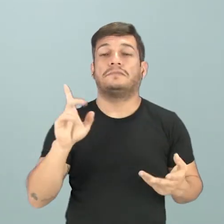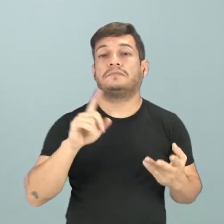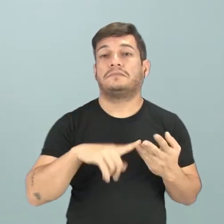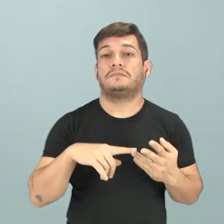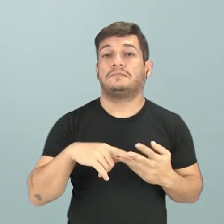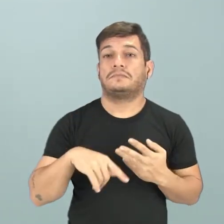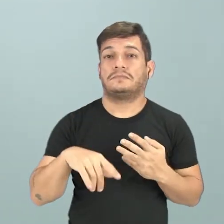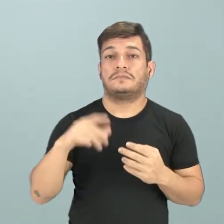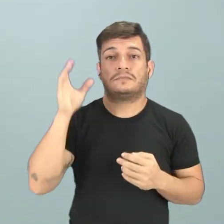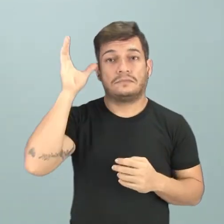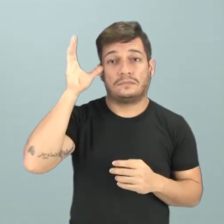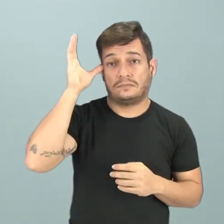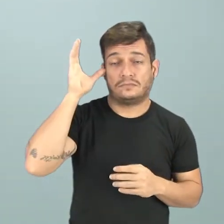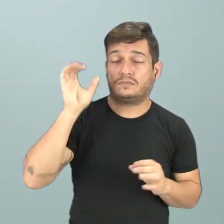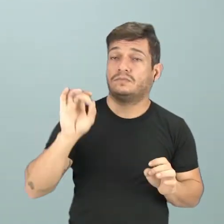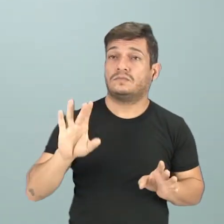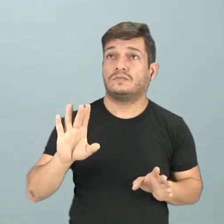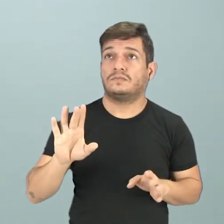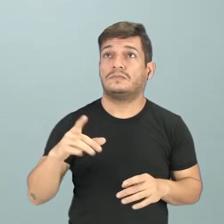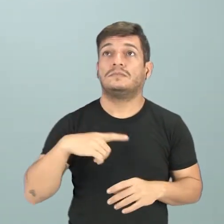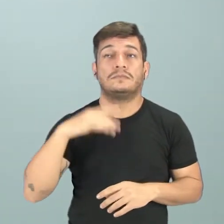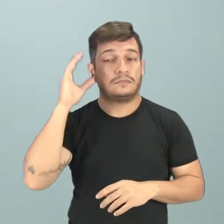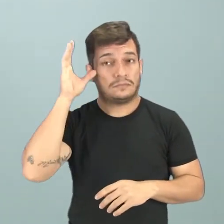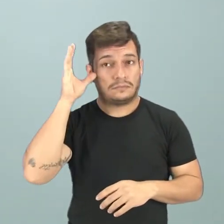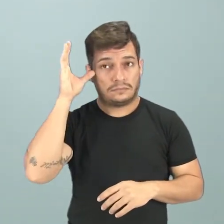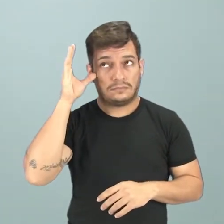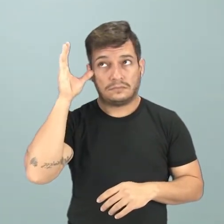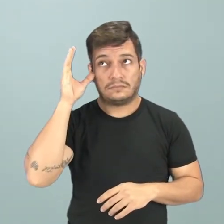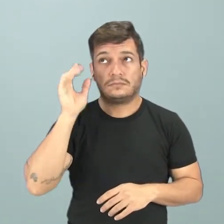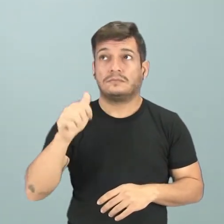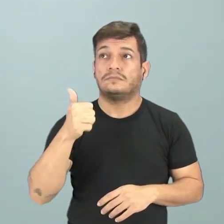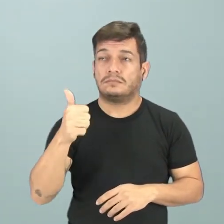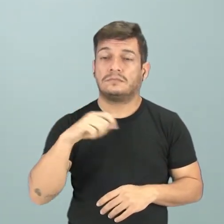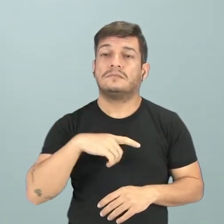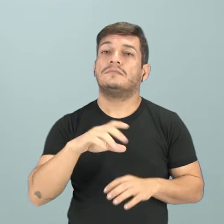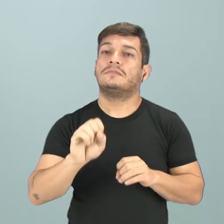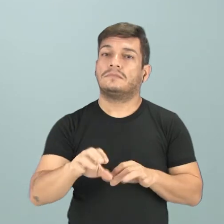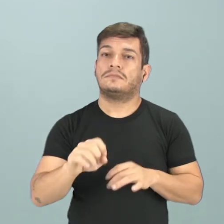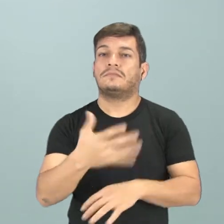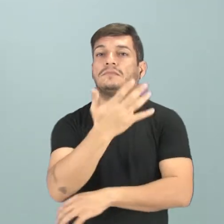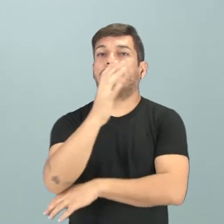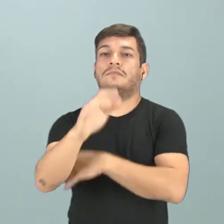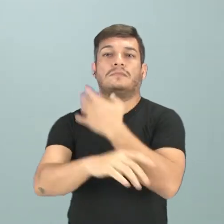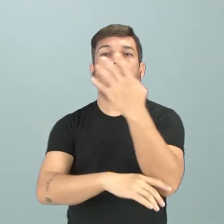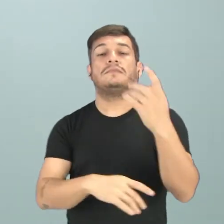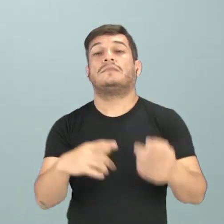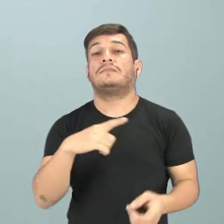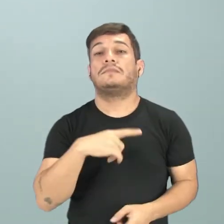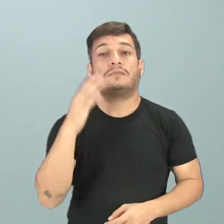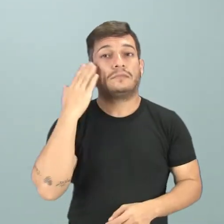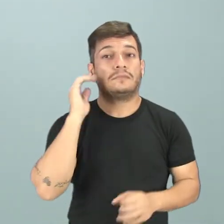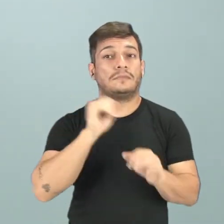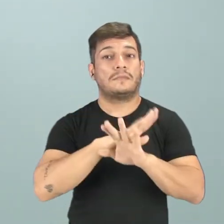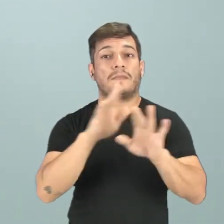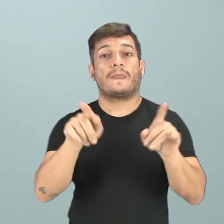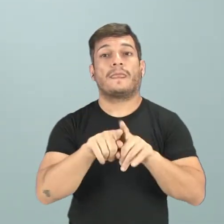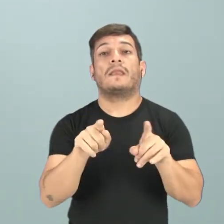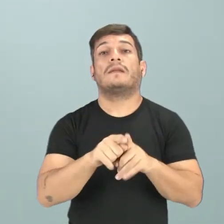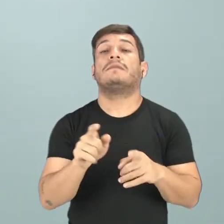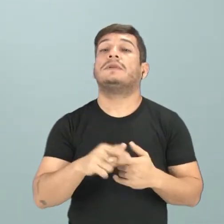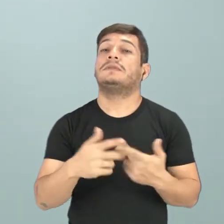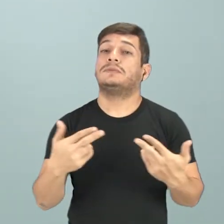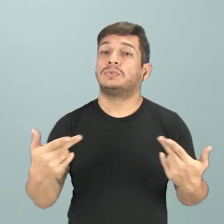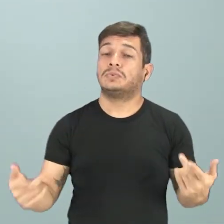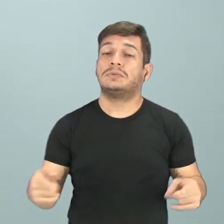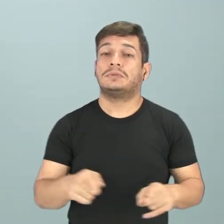campo da consciência. Ter consciência, ter educação ambiental, ter entendimento a respeito das